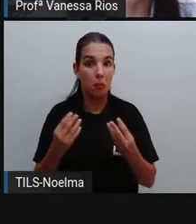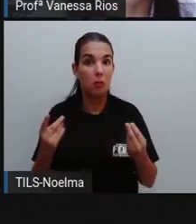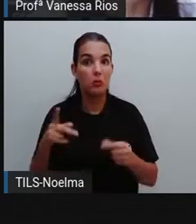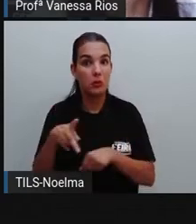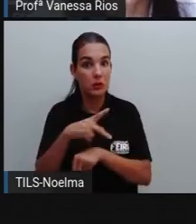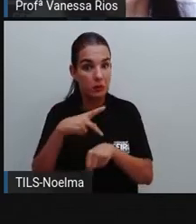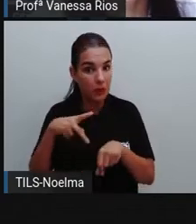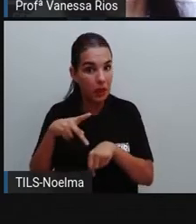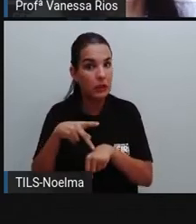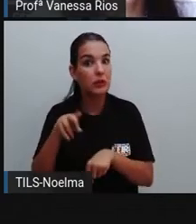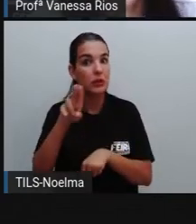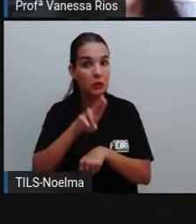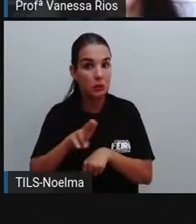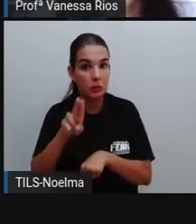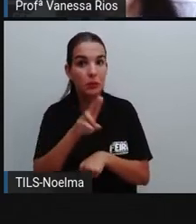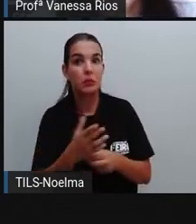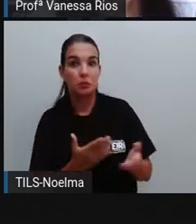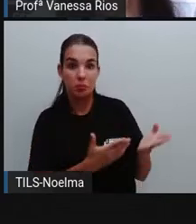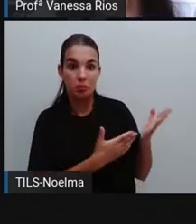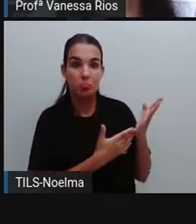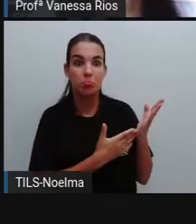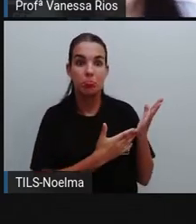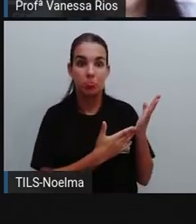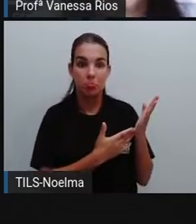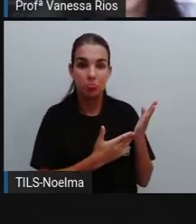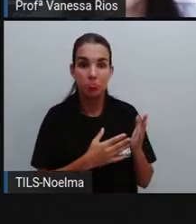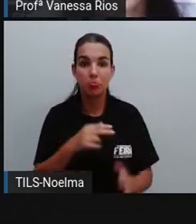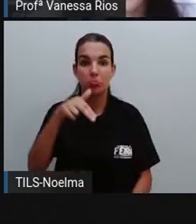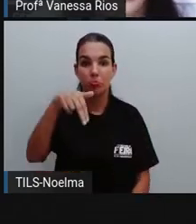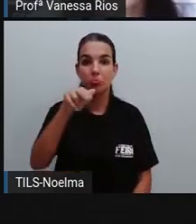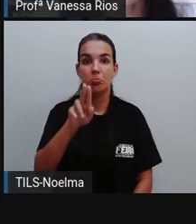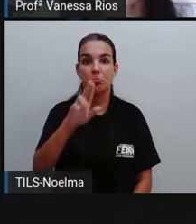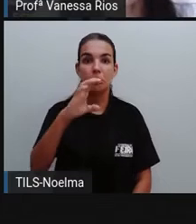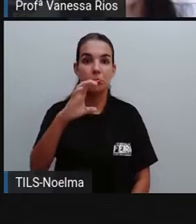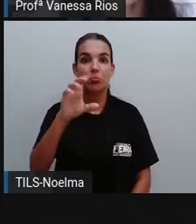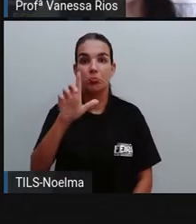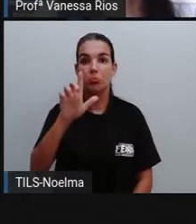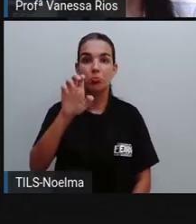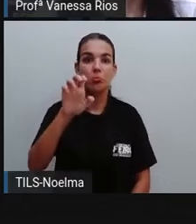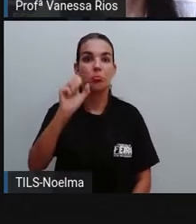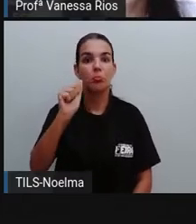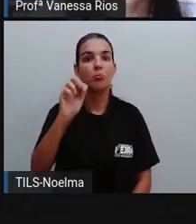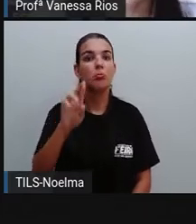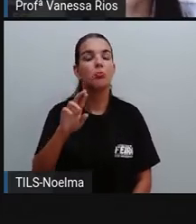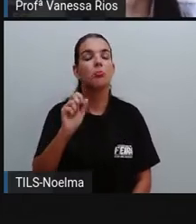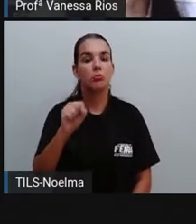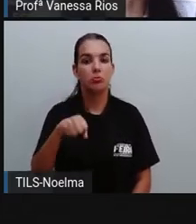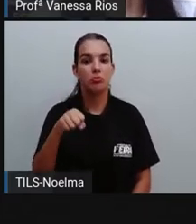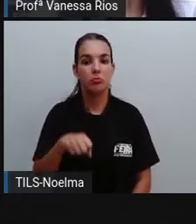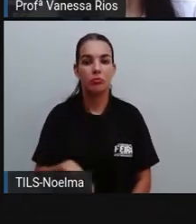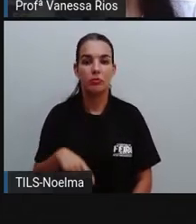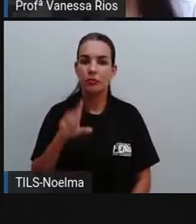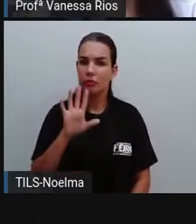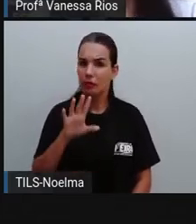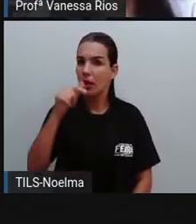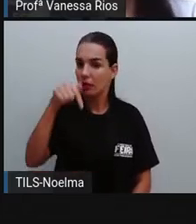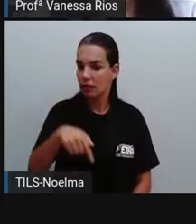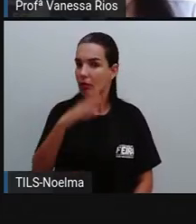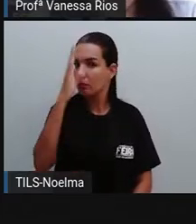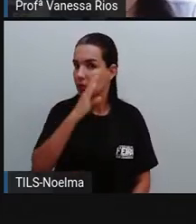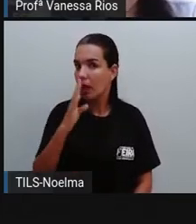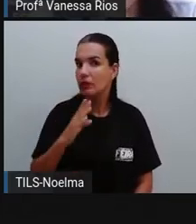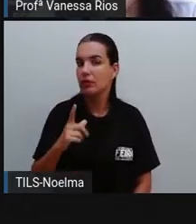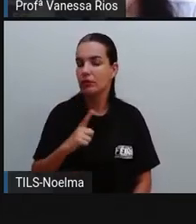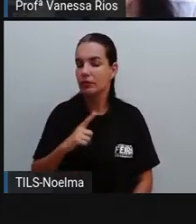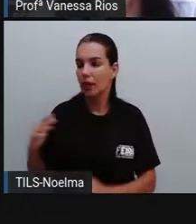utilizam esta fonte de energia, a fonte de energia nuclear. O Brasil, apesar de possuir aí